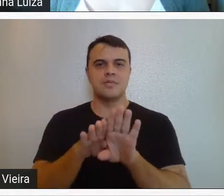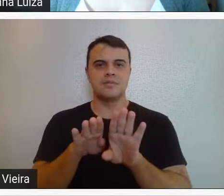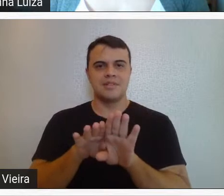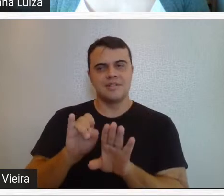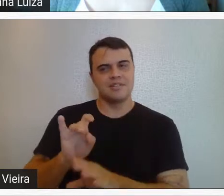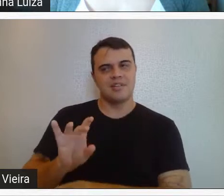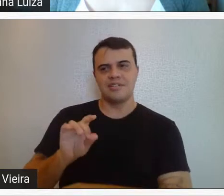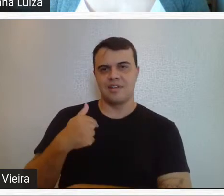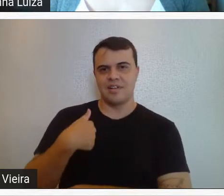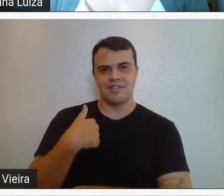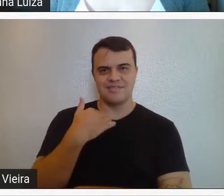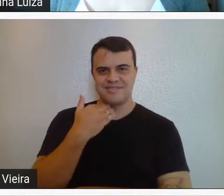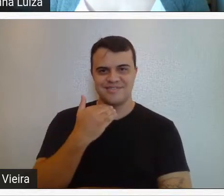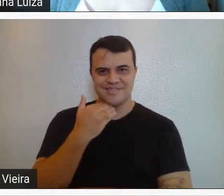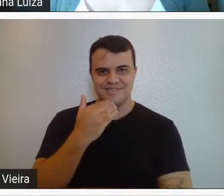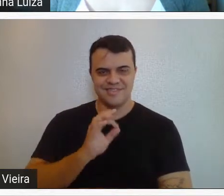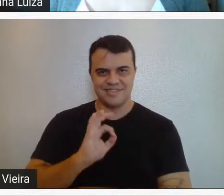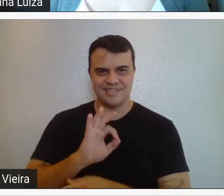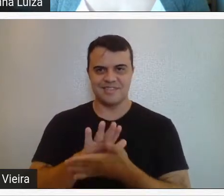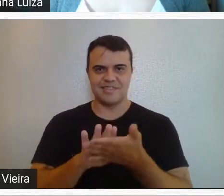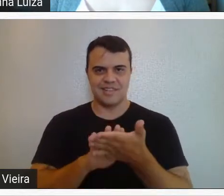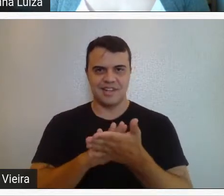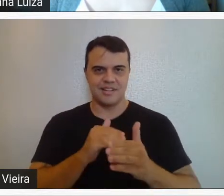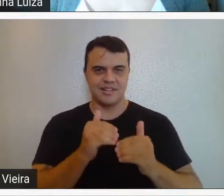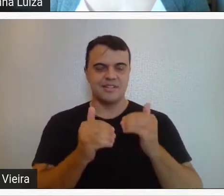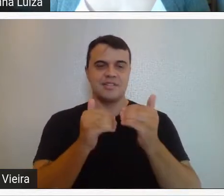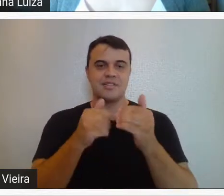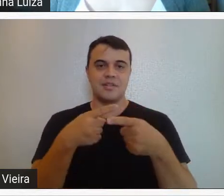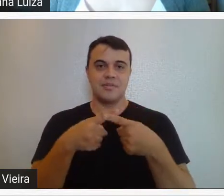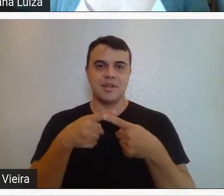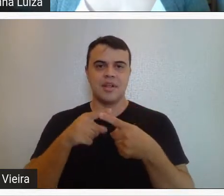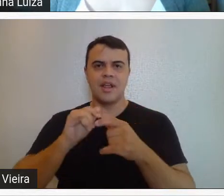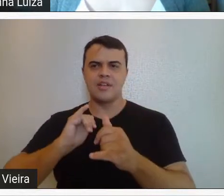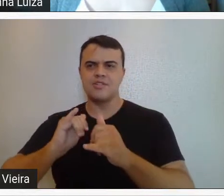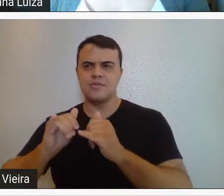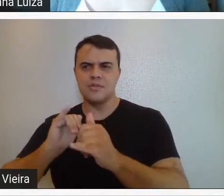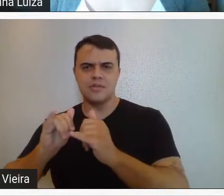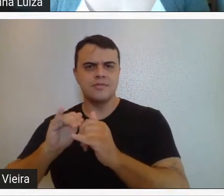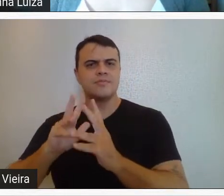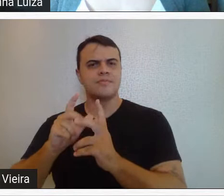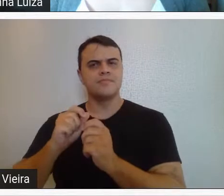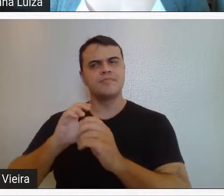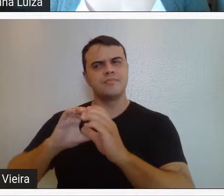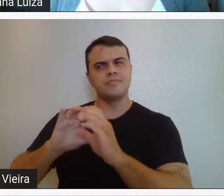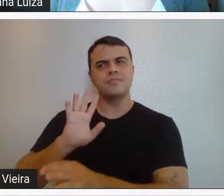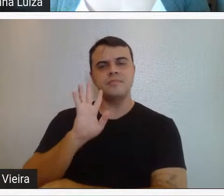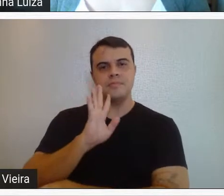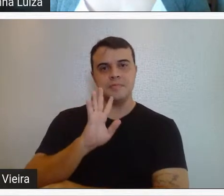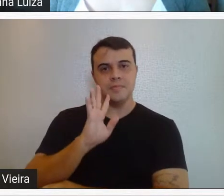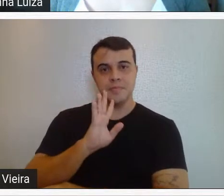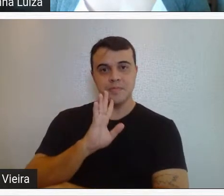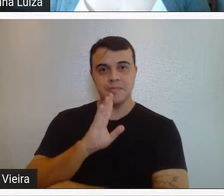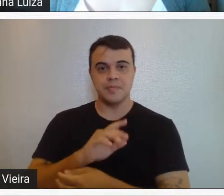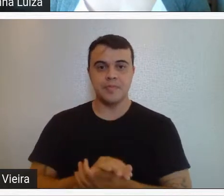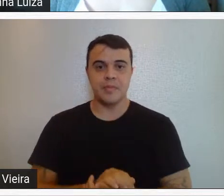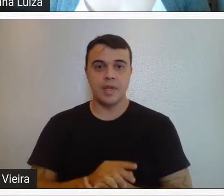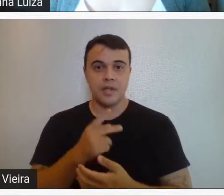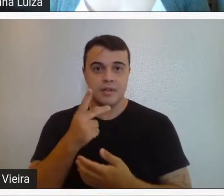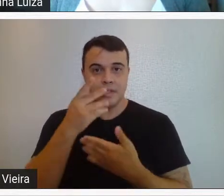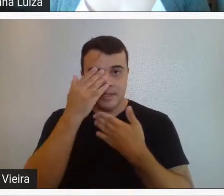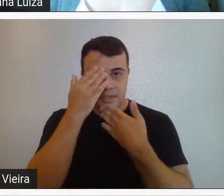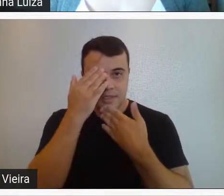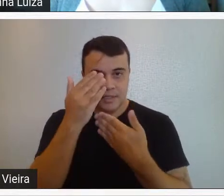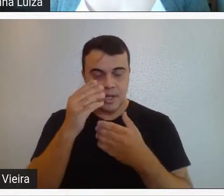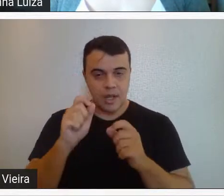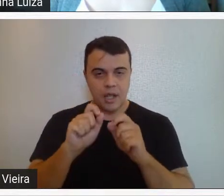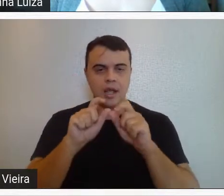eles, eu não poderia estar aqui desenvolvendo, pessoal da divulgação, também foi uma divulgação muito legal. Gostaria de agradecer,